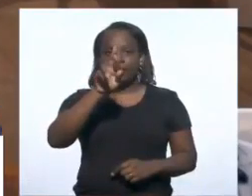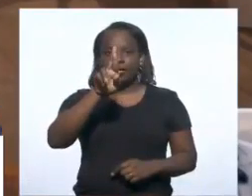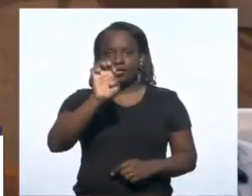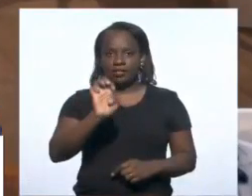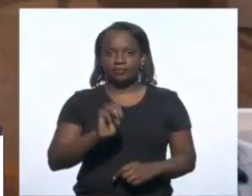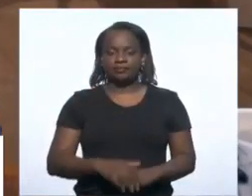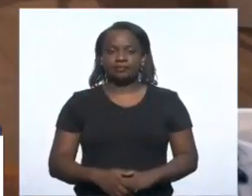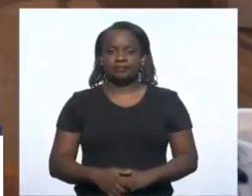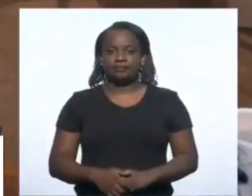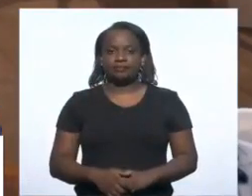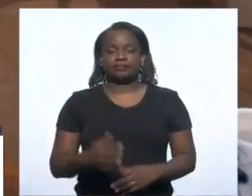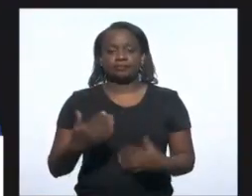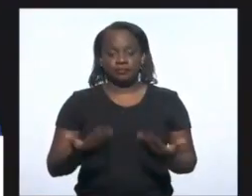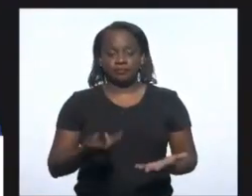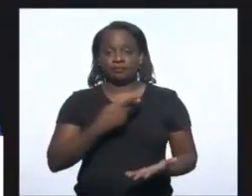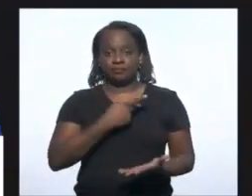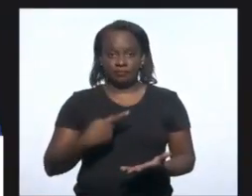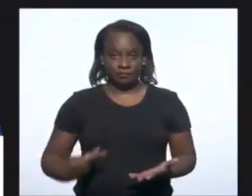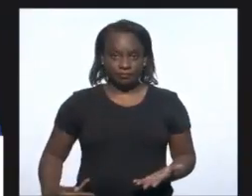Senhor presidente,